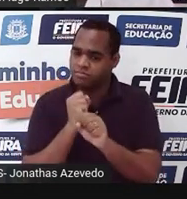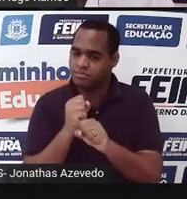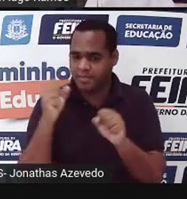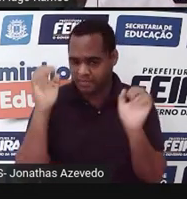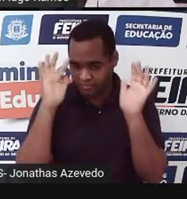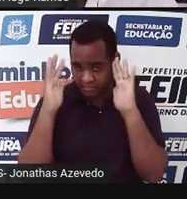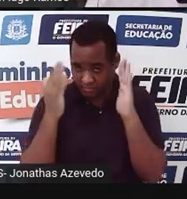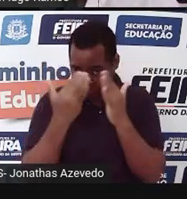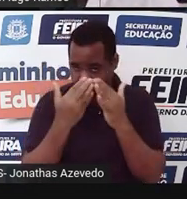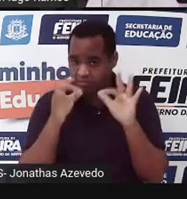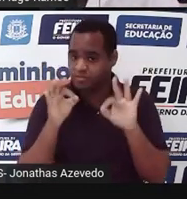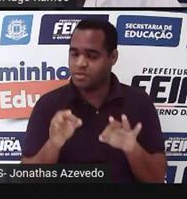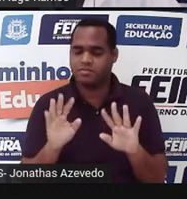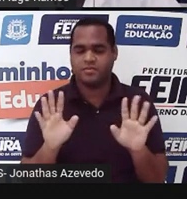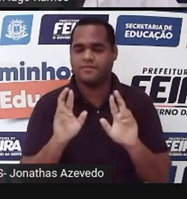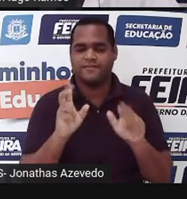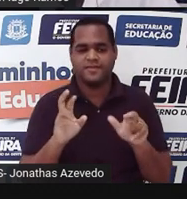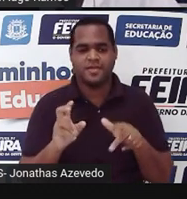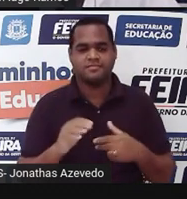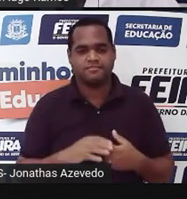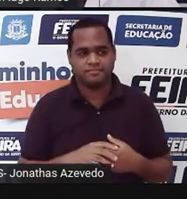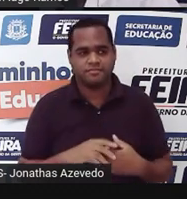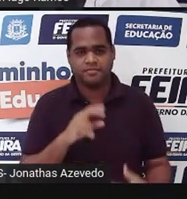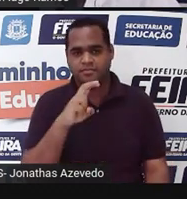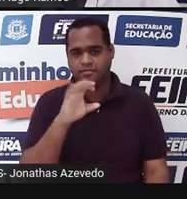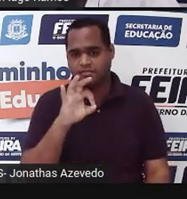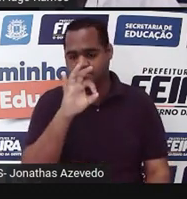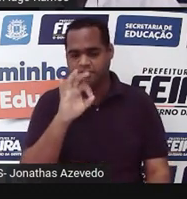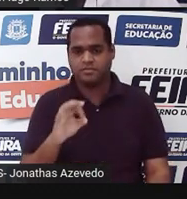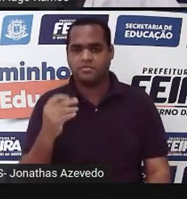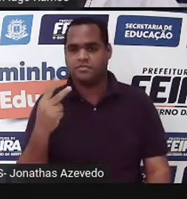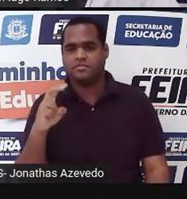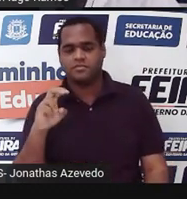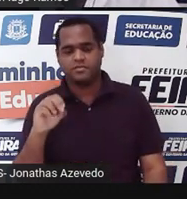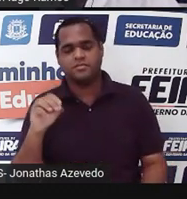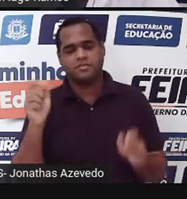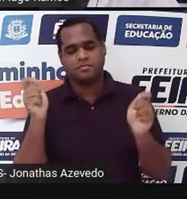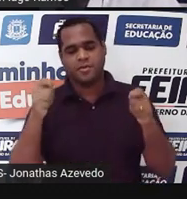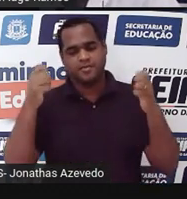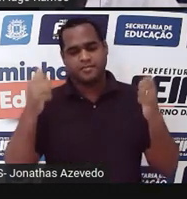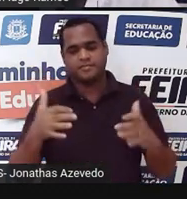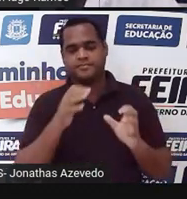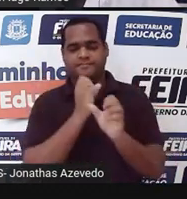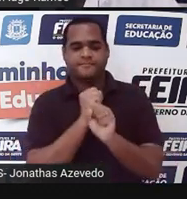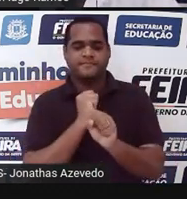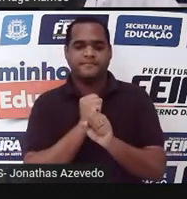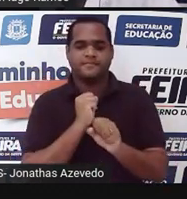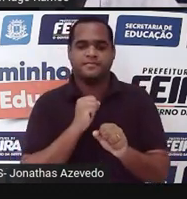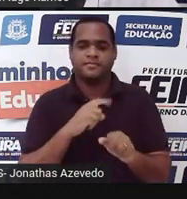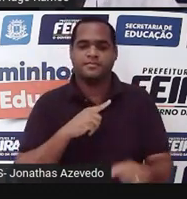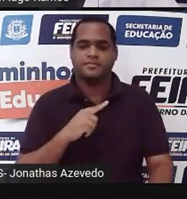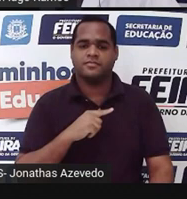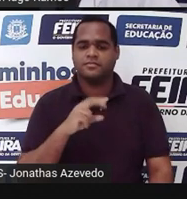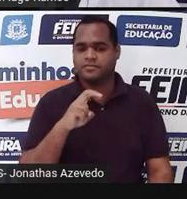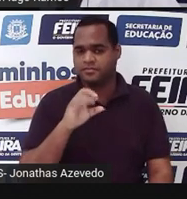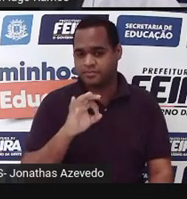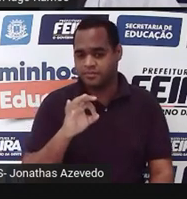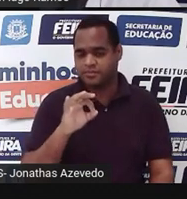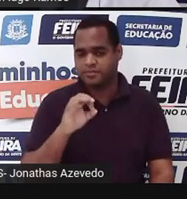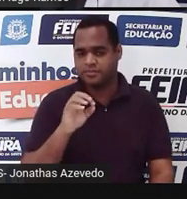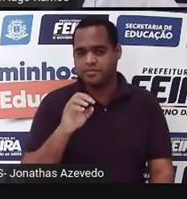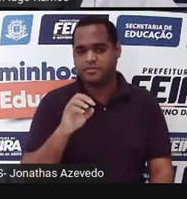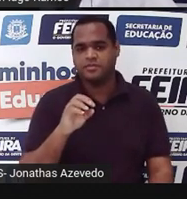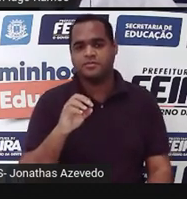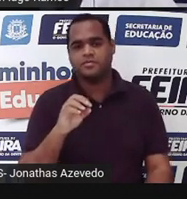para a situação, tá? Então, 50% de 250, a gente pode calcular da seguinte maneira. 50% é 50